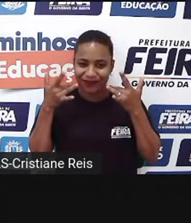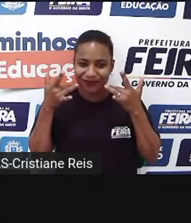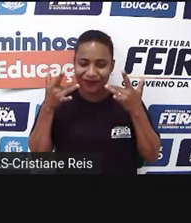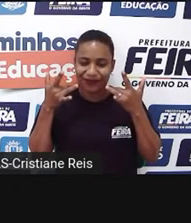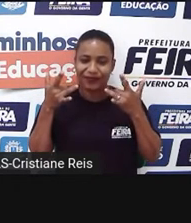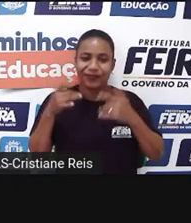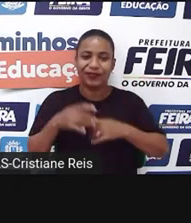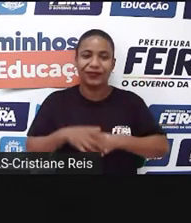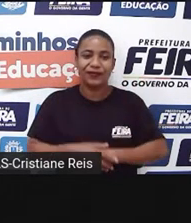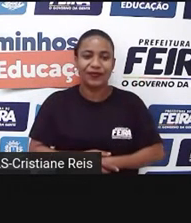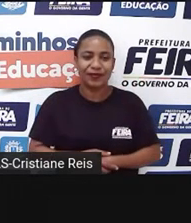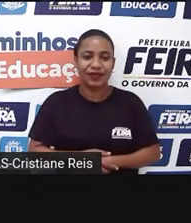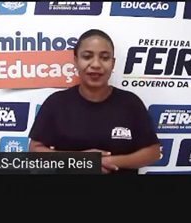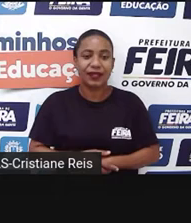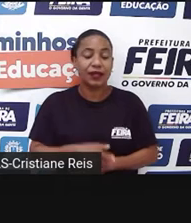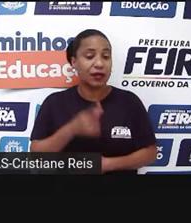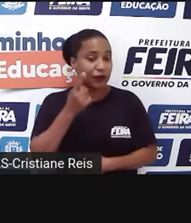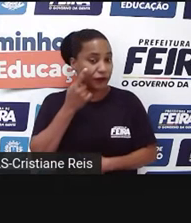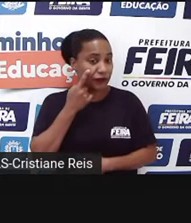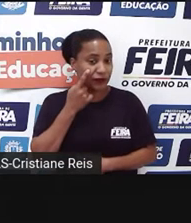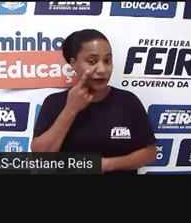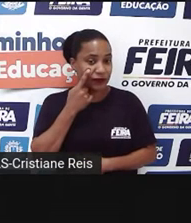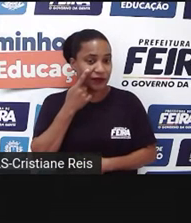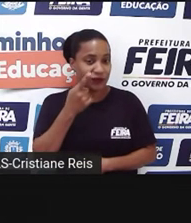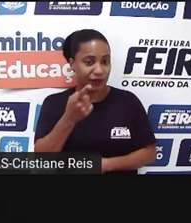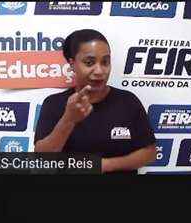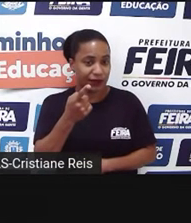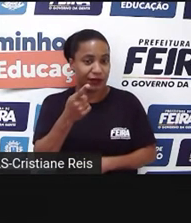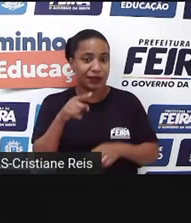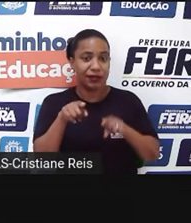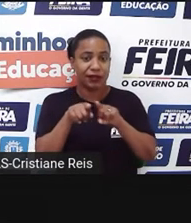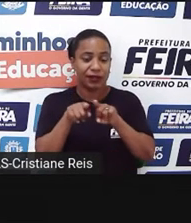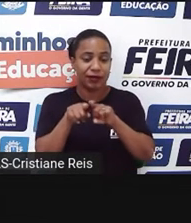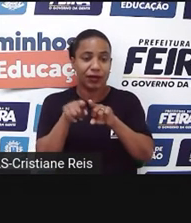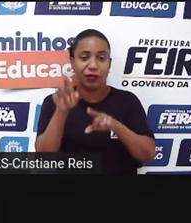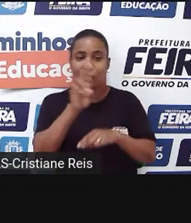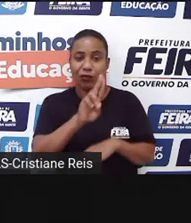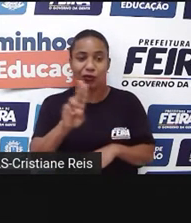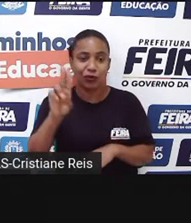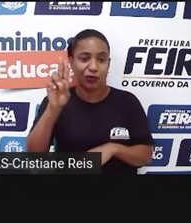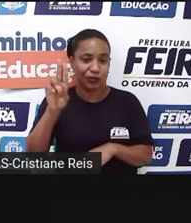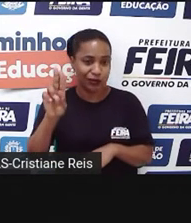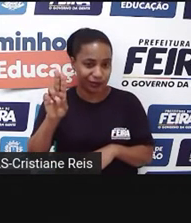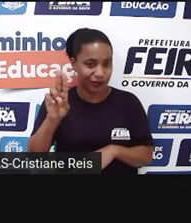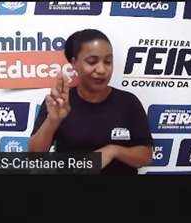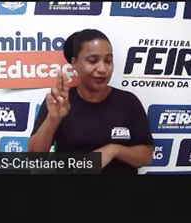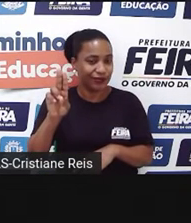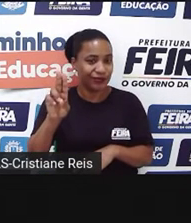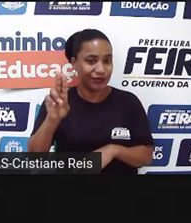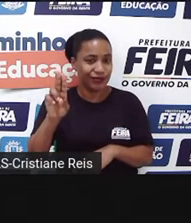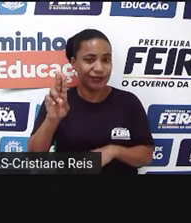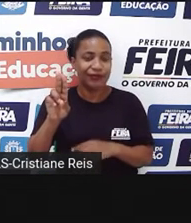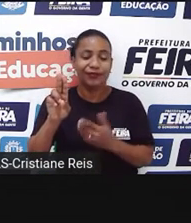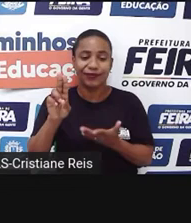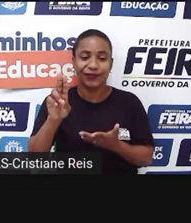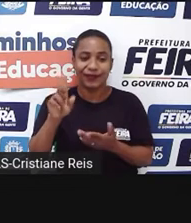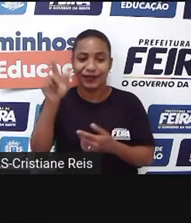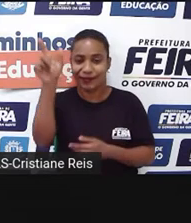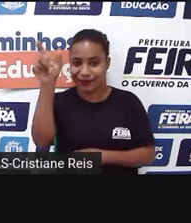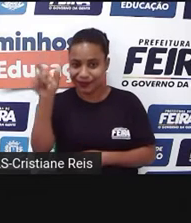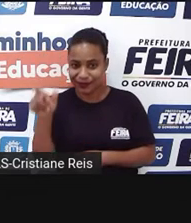E vejam que nós colocamos sempre o nome do personagem Horatio,